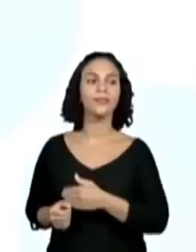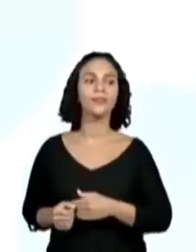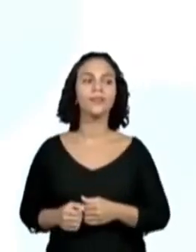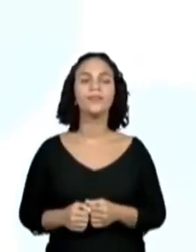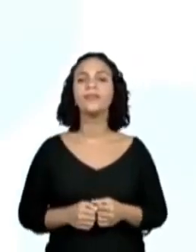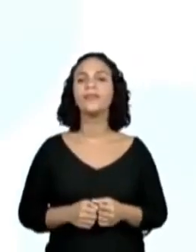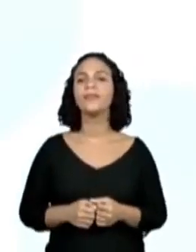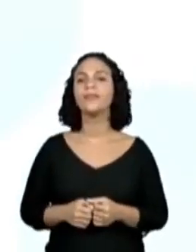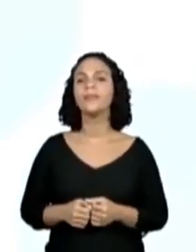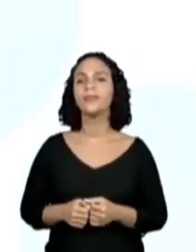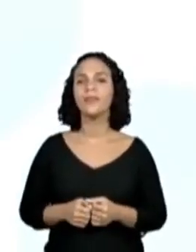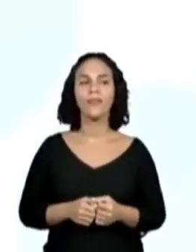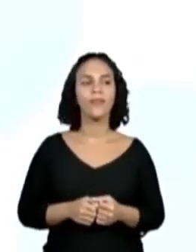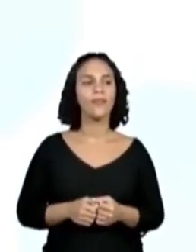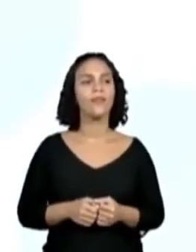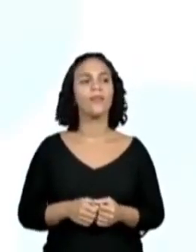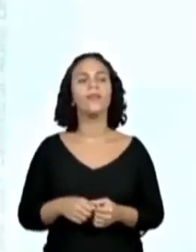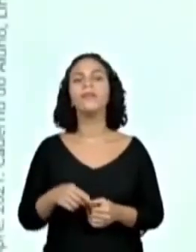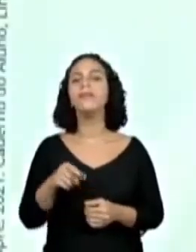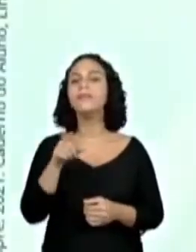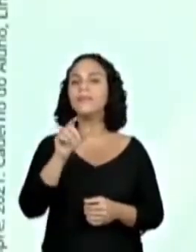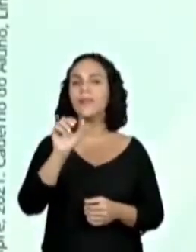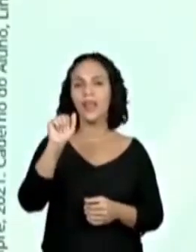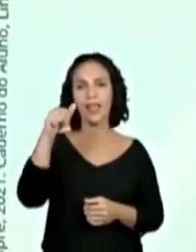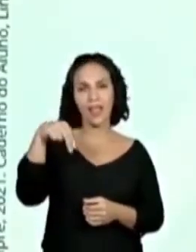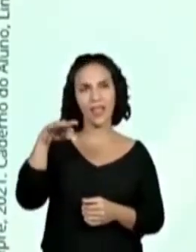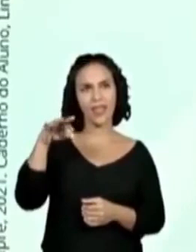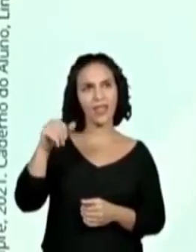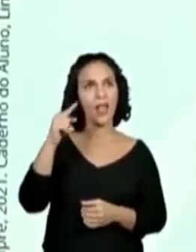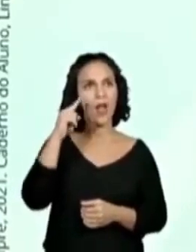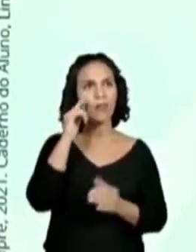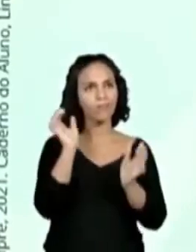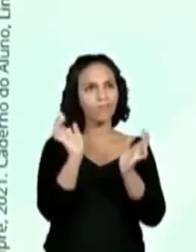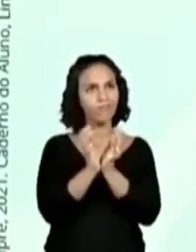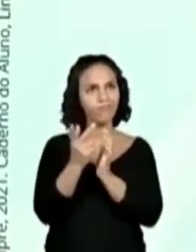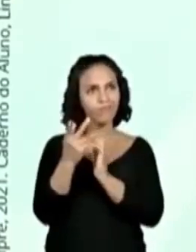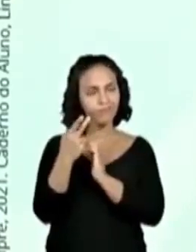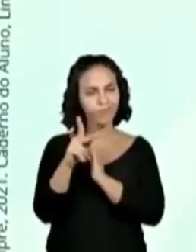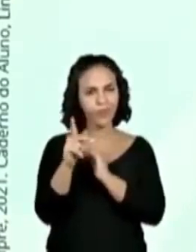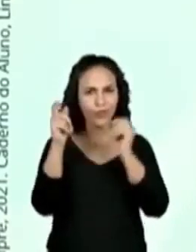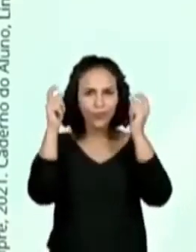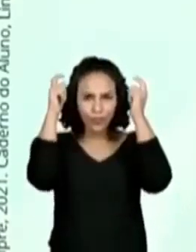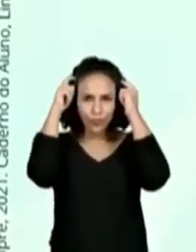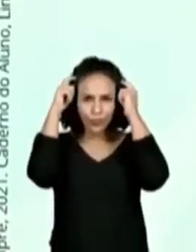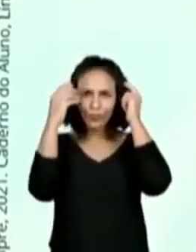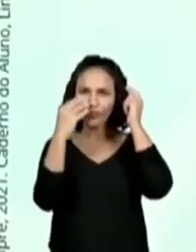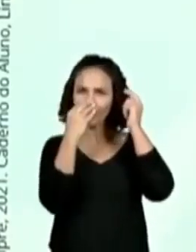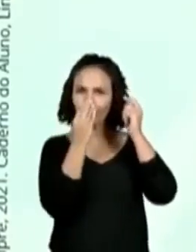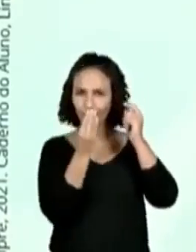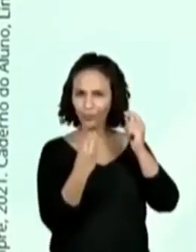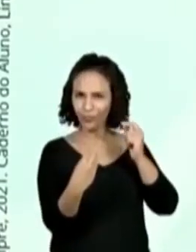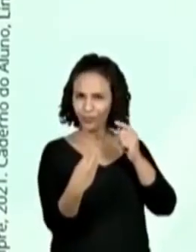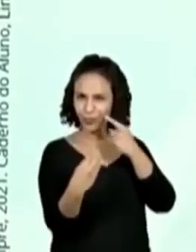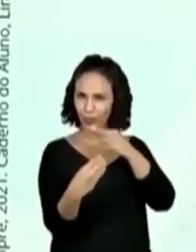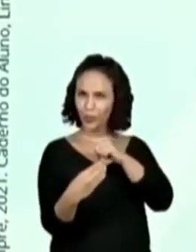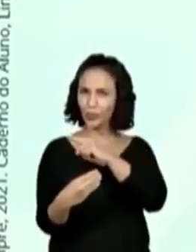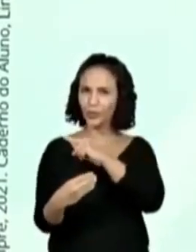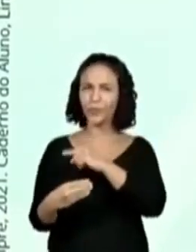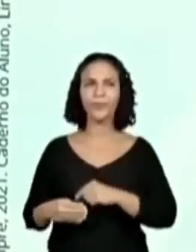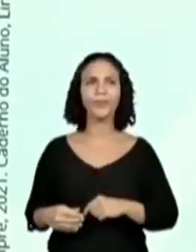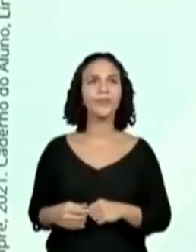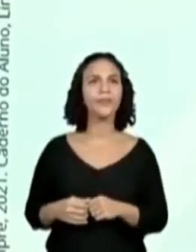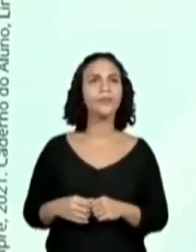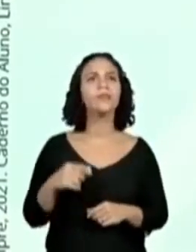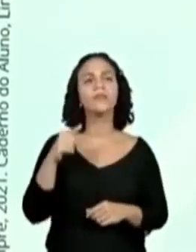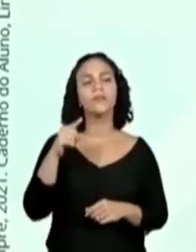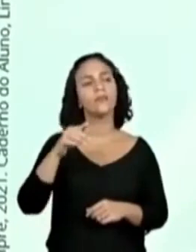da ordem perissodáctila, da família tapridai, nome popular anta,